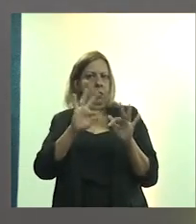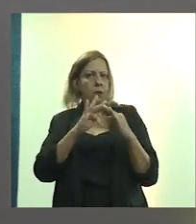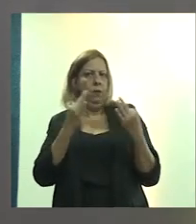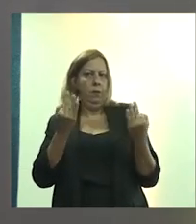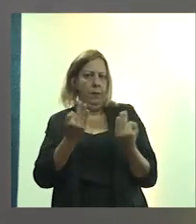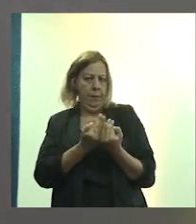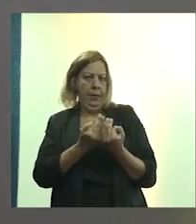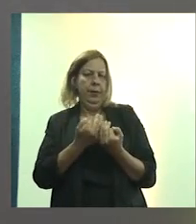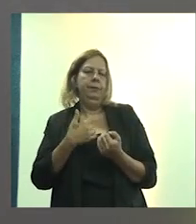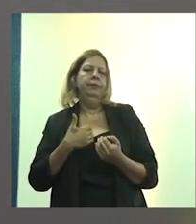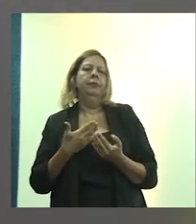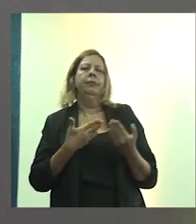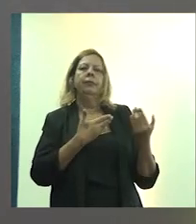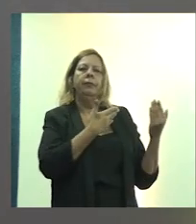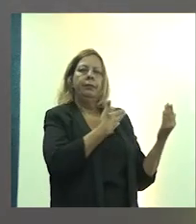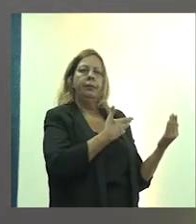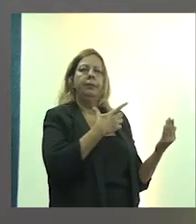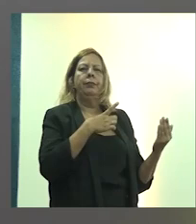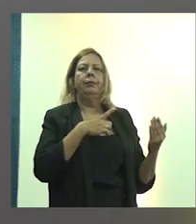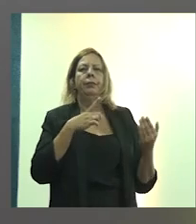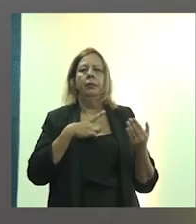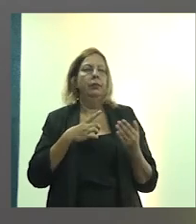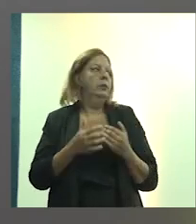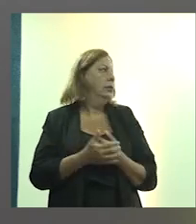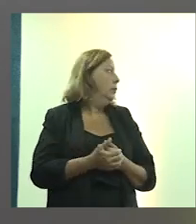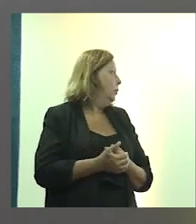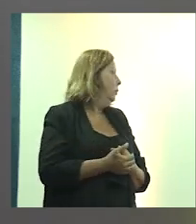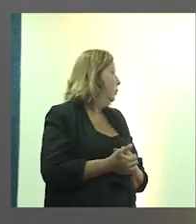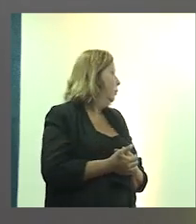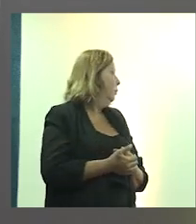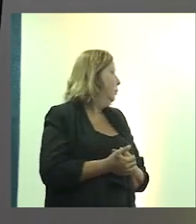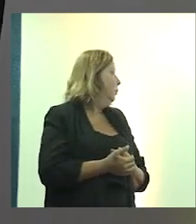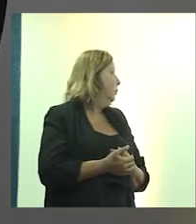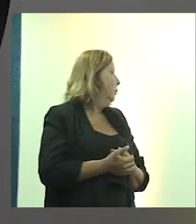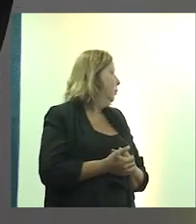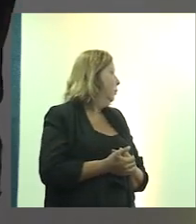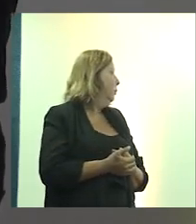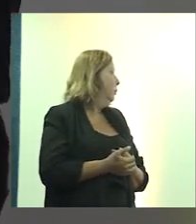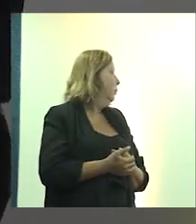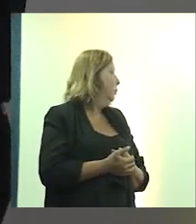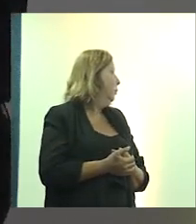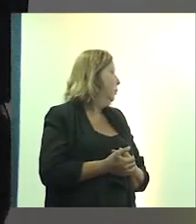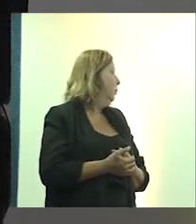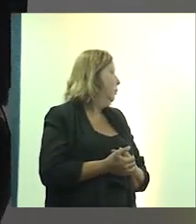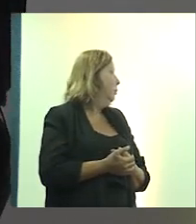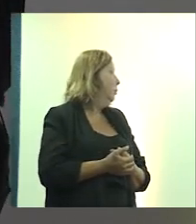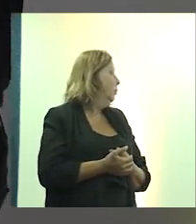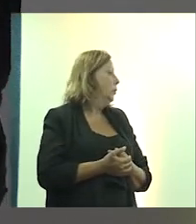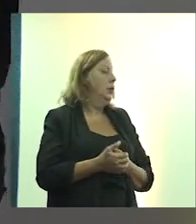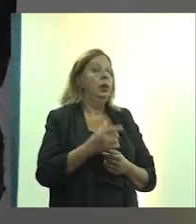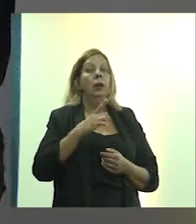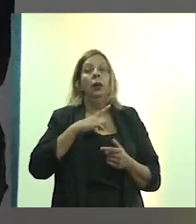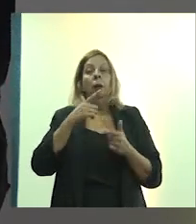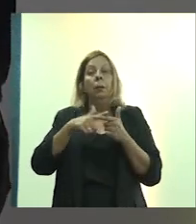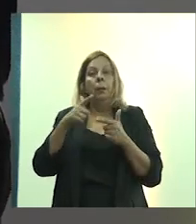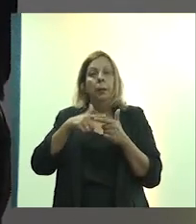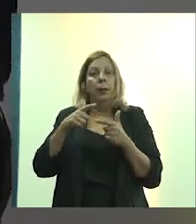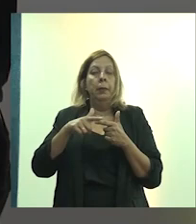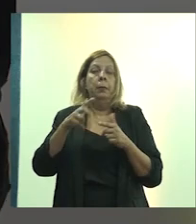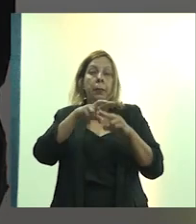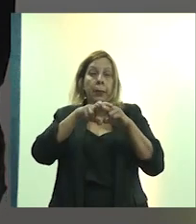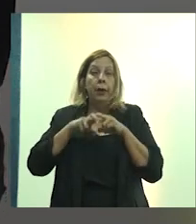Aqui, então, são os extremos. Talvez alguns de vocês tiverem notícia, enfim, dessa situação aqui.